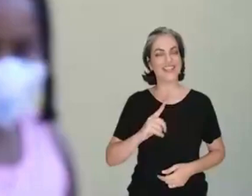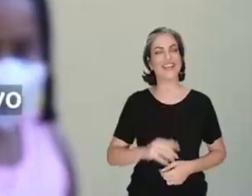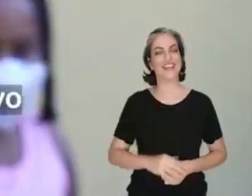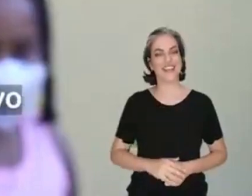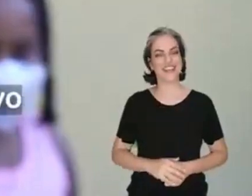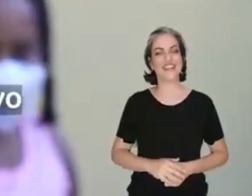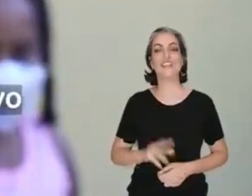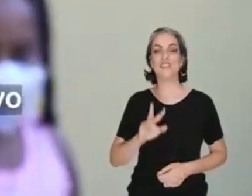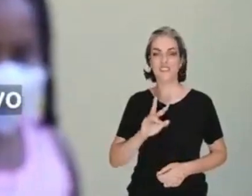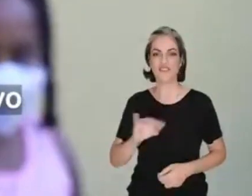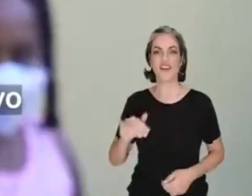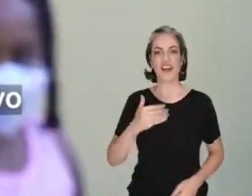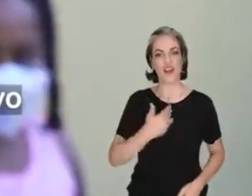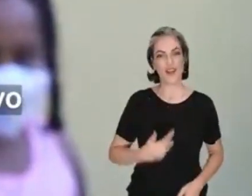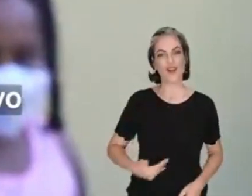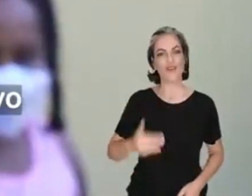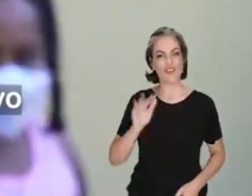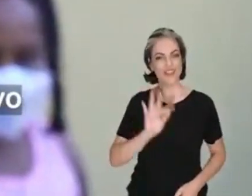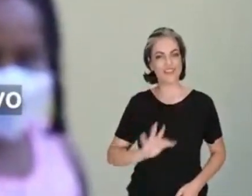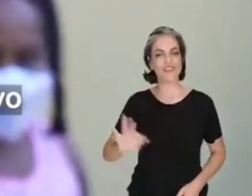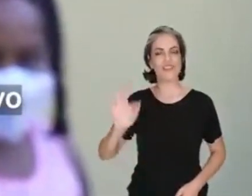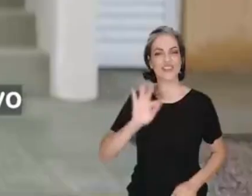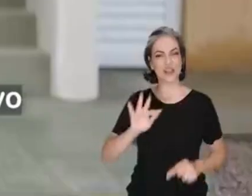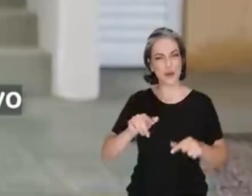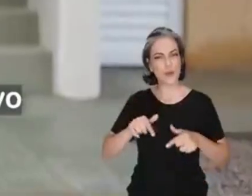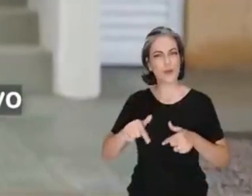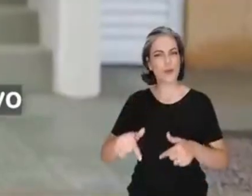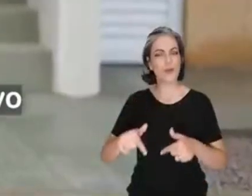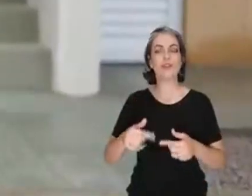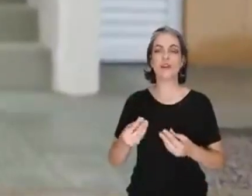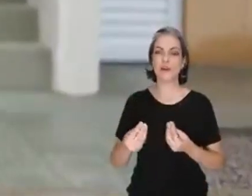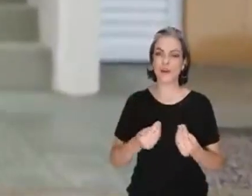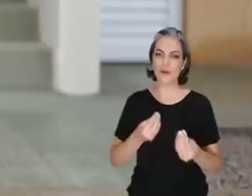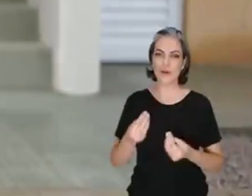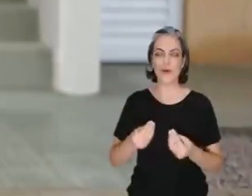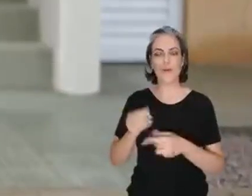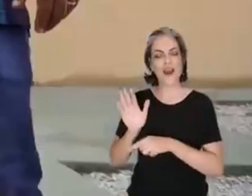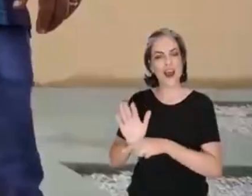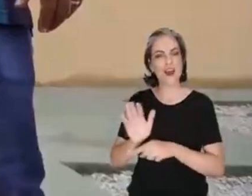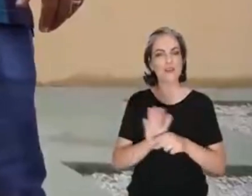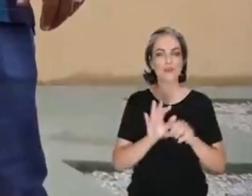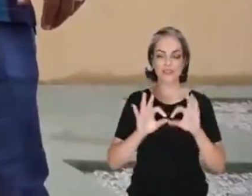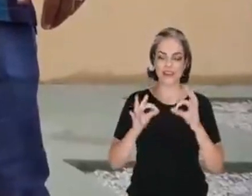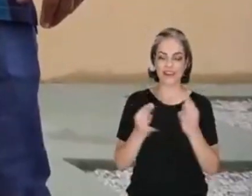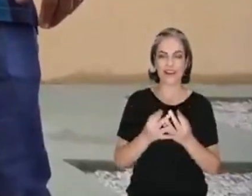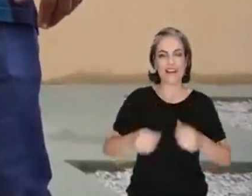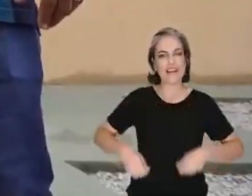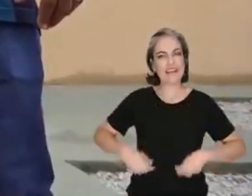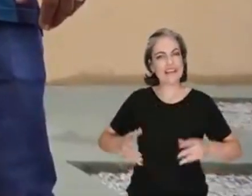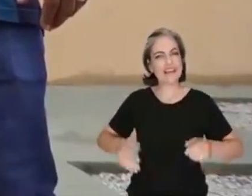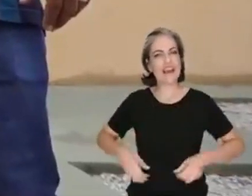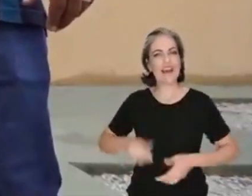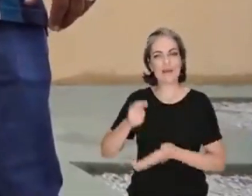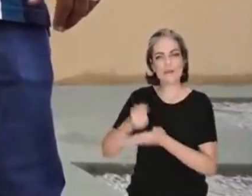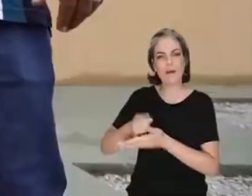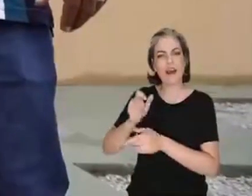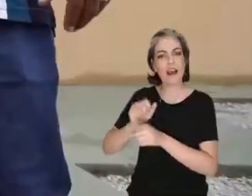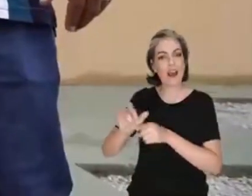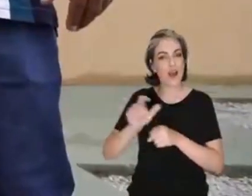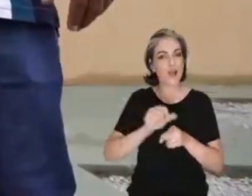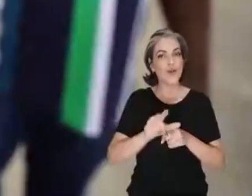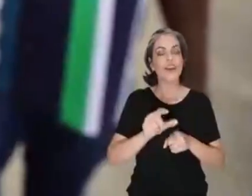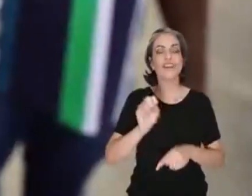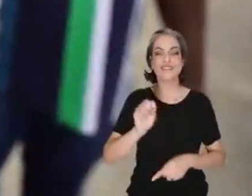citadas, a iniciativa federal enfrentará o gasto excessivo das famílias com o aluguel. Em parceria com estados e